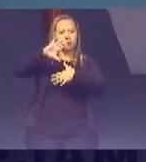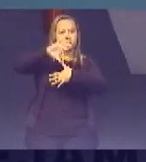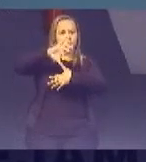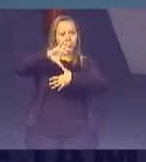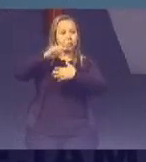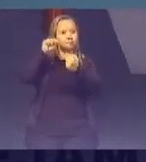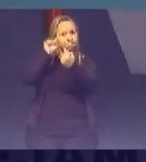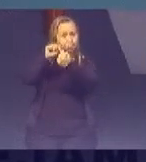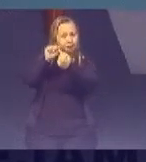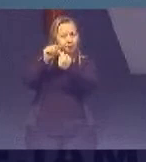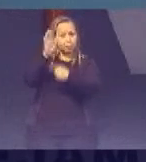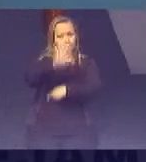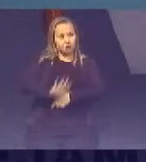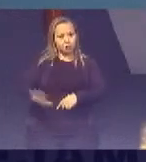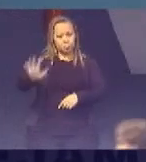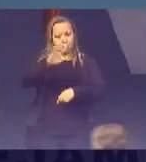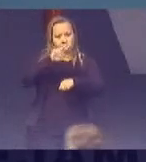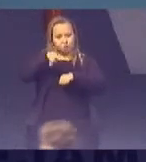meta global